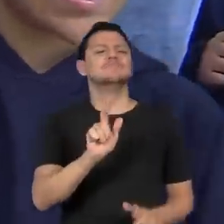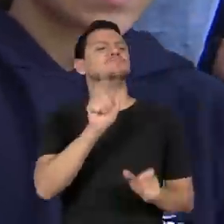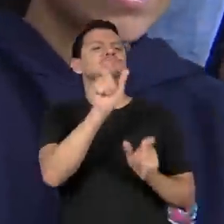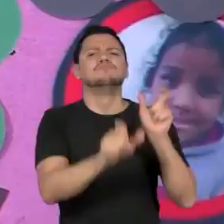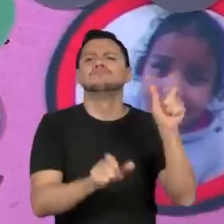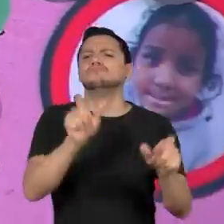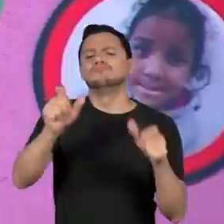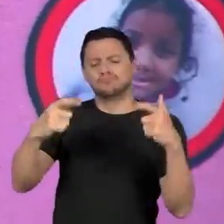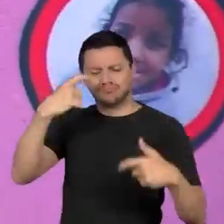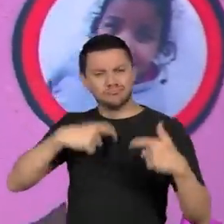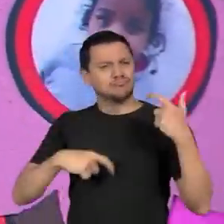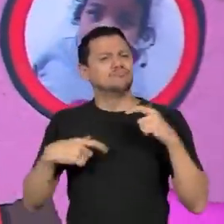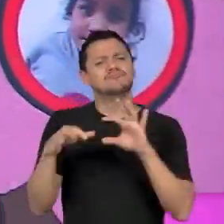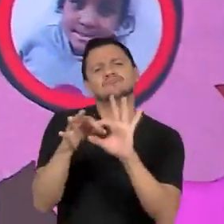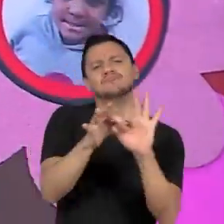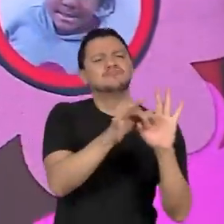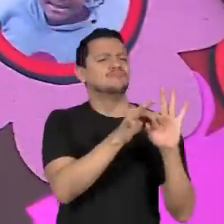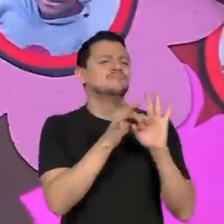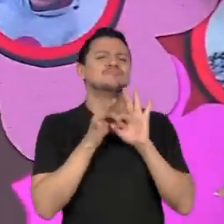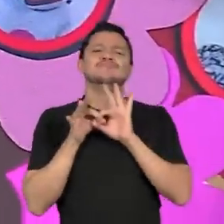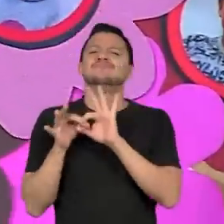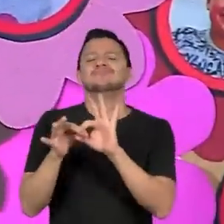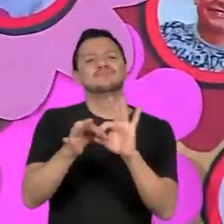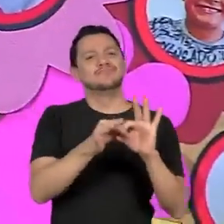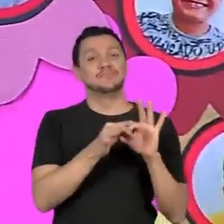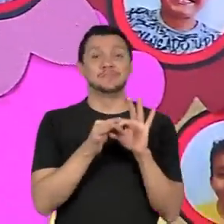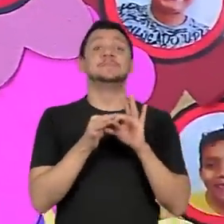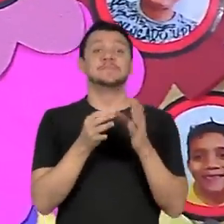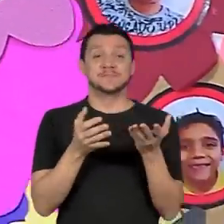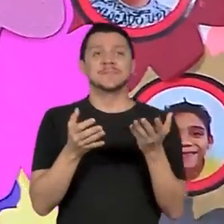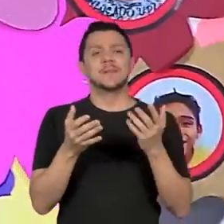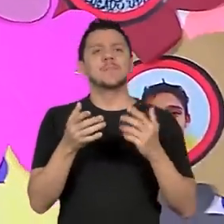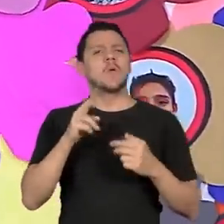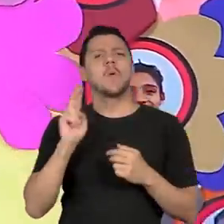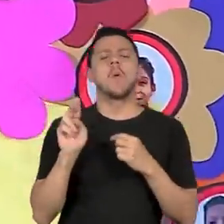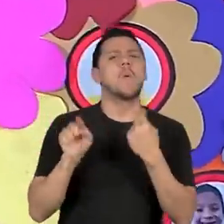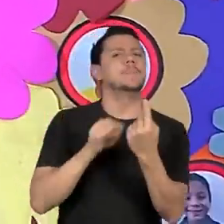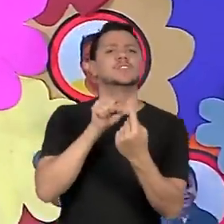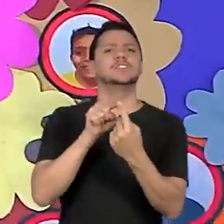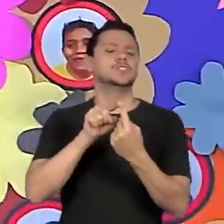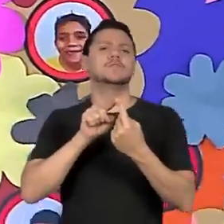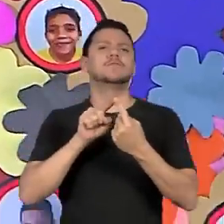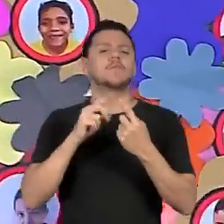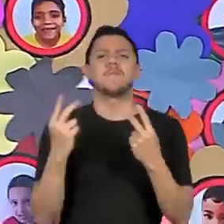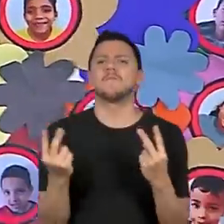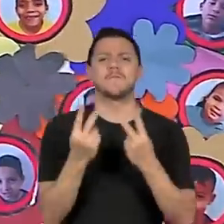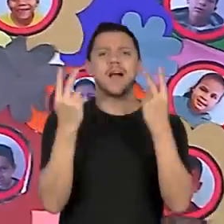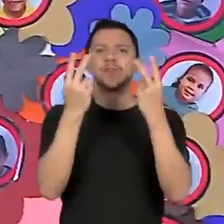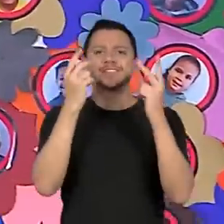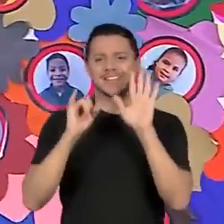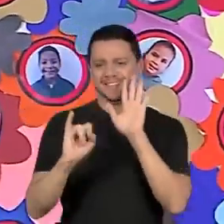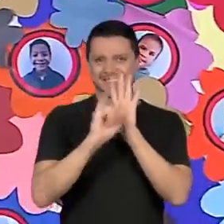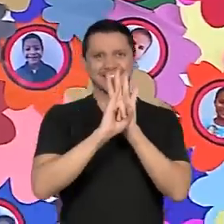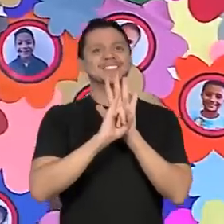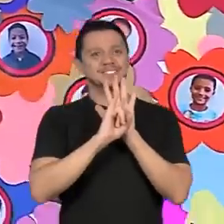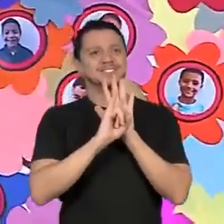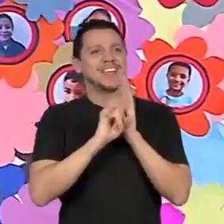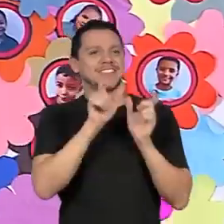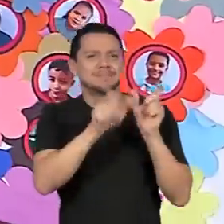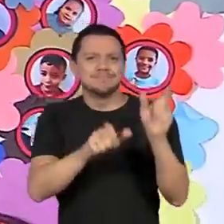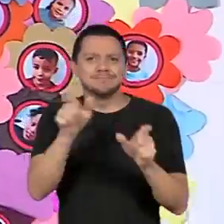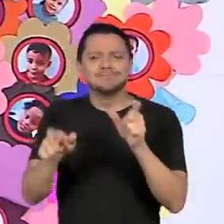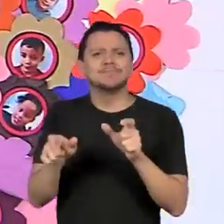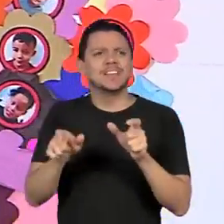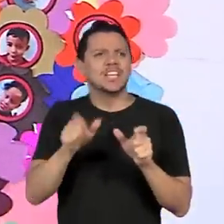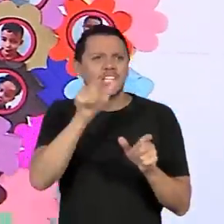E para valorizar ainda mais a própria identidade e a beleza que existe nas diferenças, os alunos